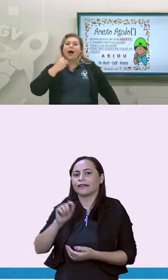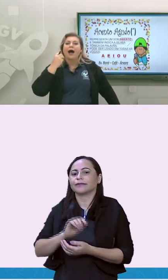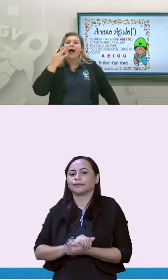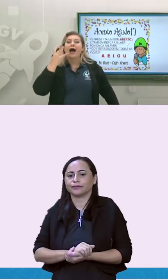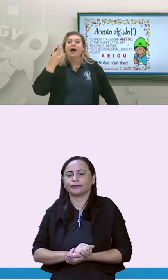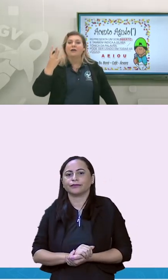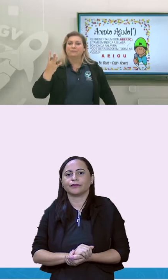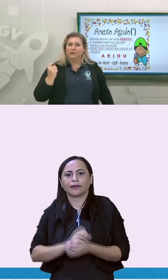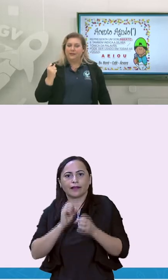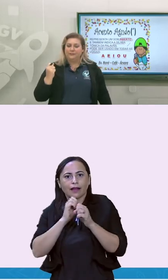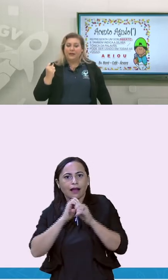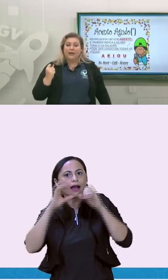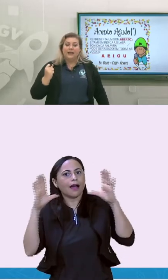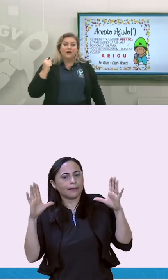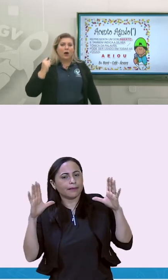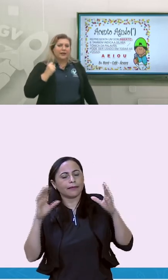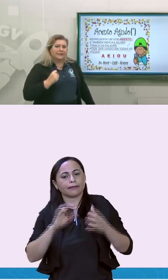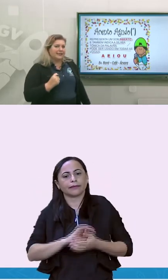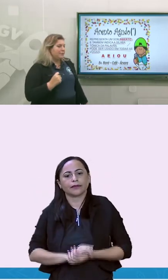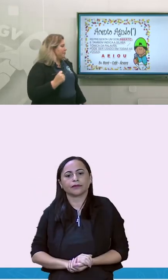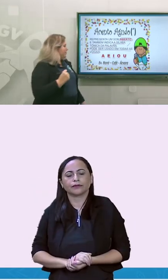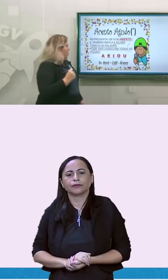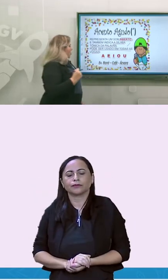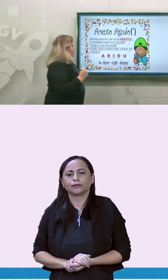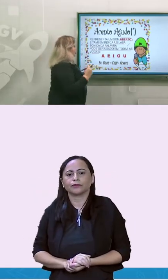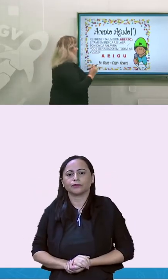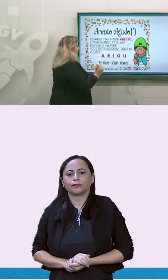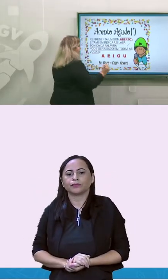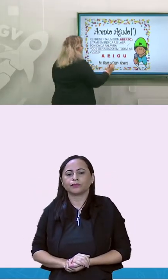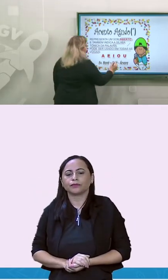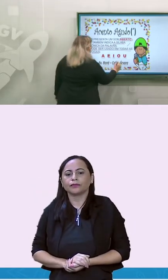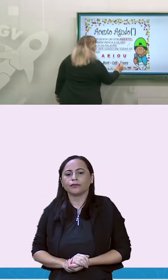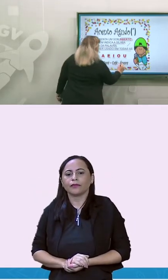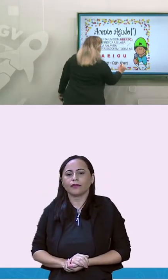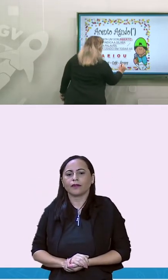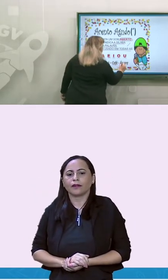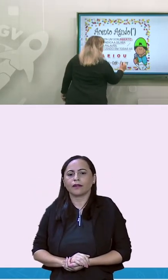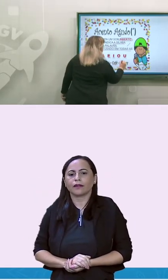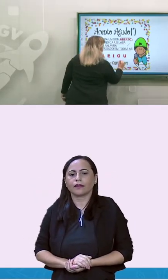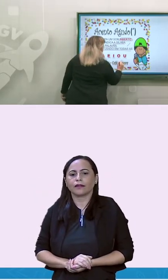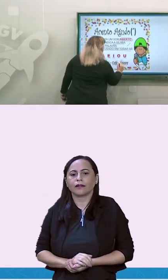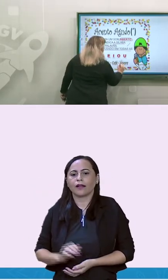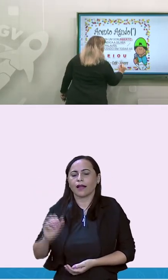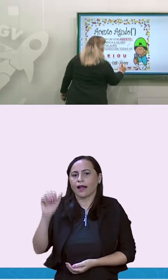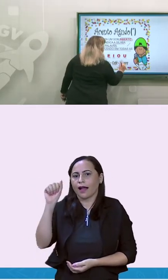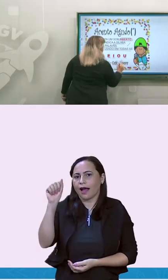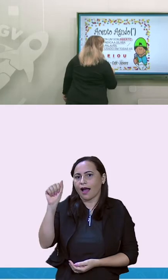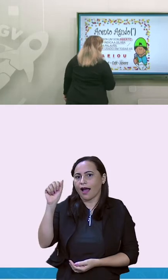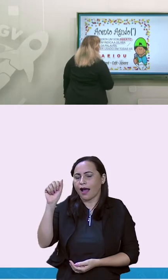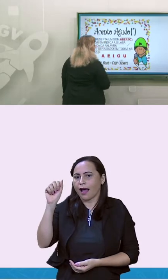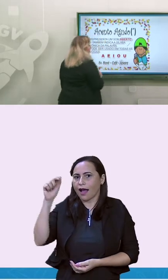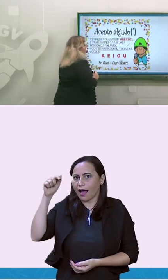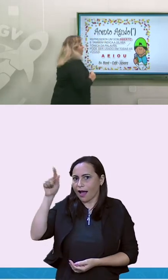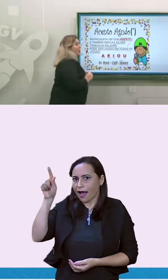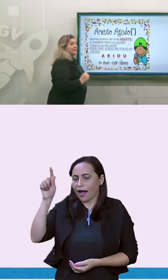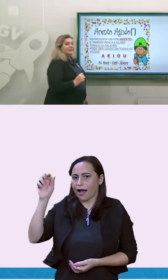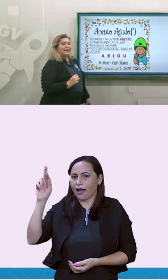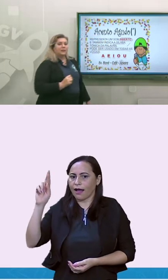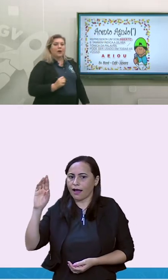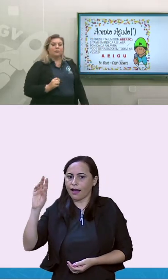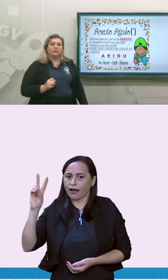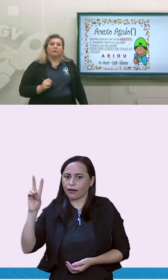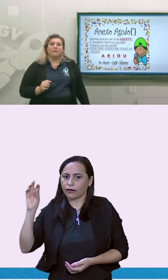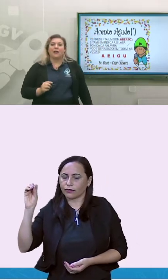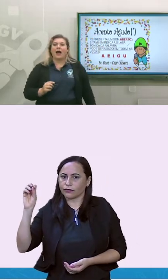falar, Árvore. E qual que é a sílaba forte? Essa aqui, ó. Onde está o